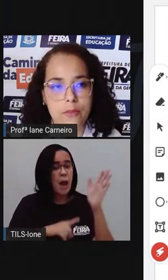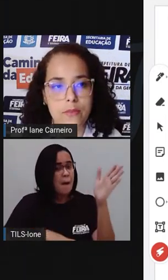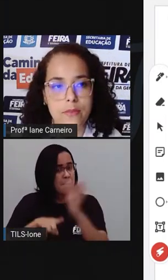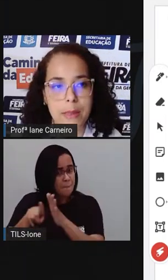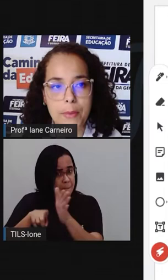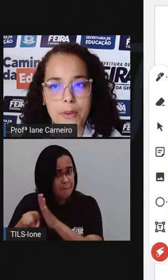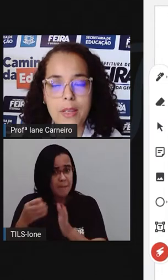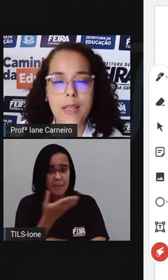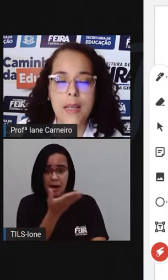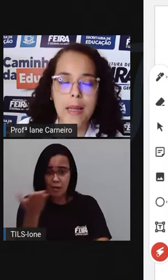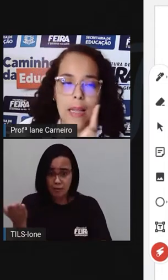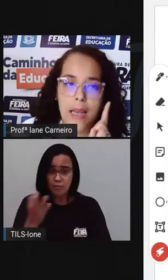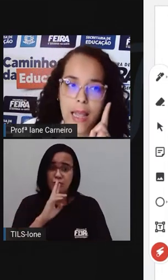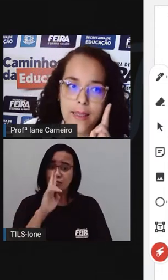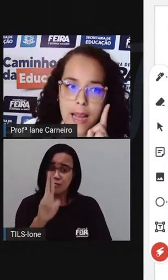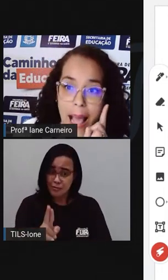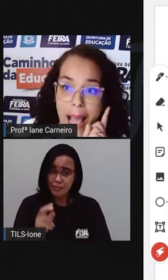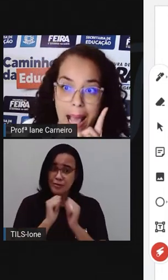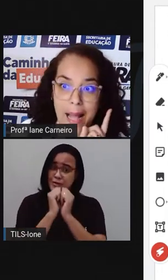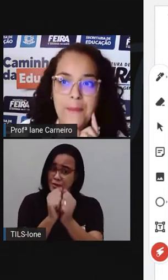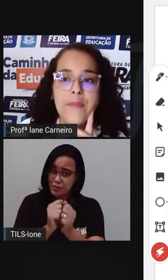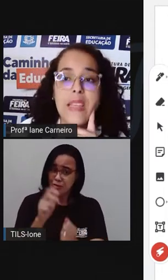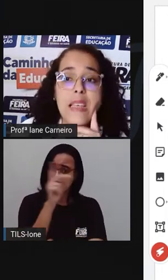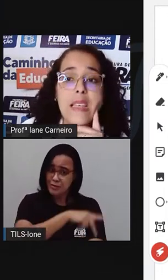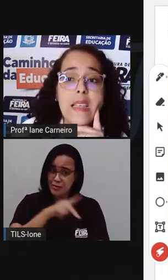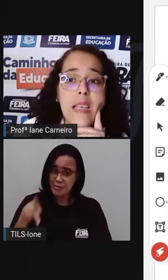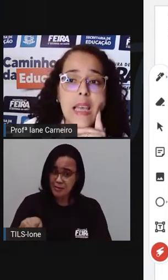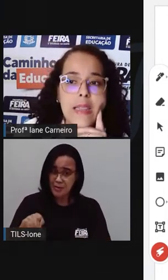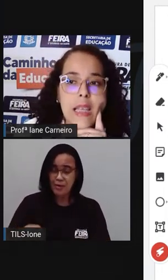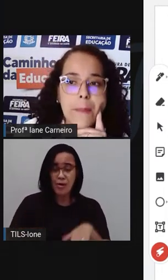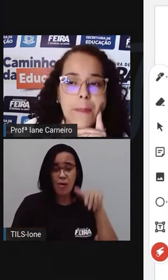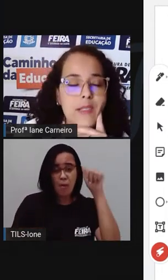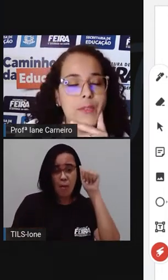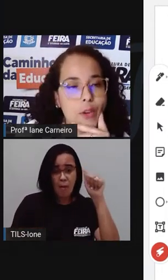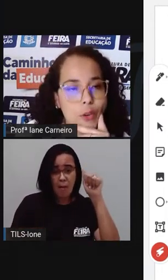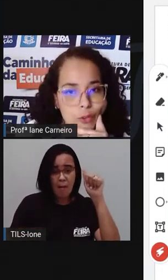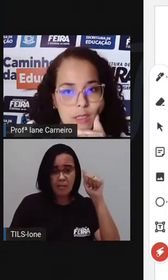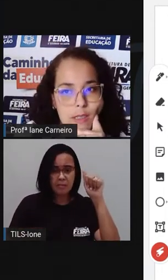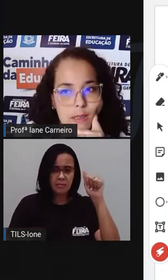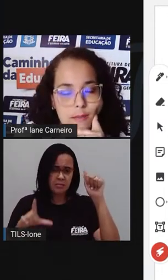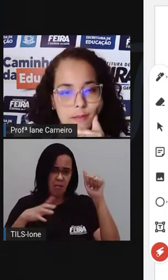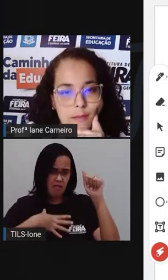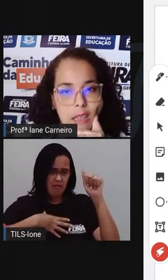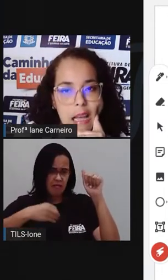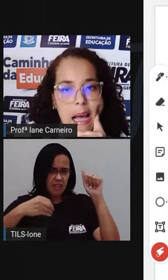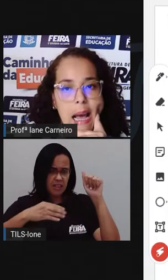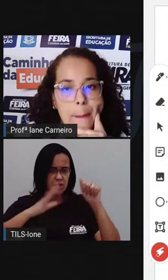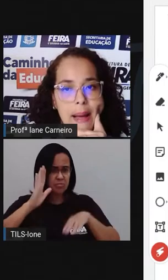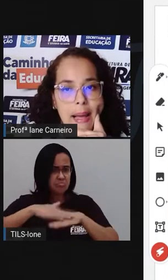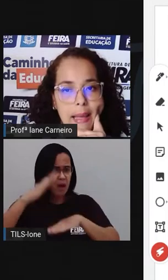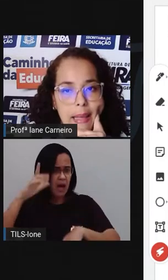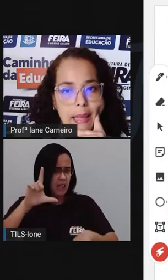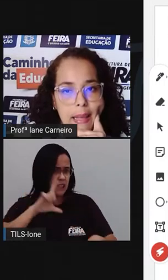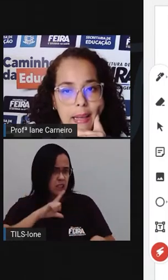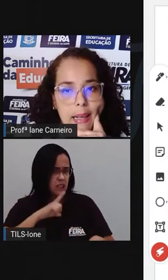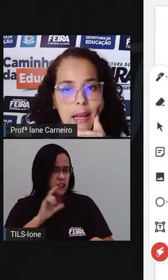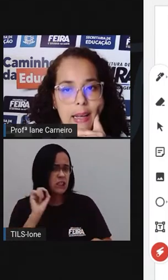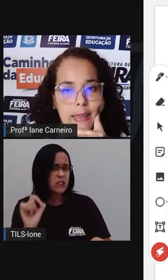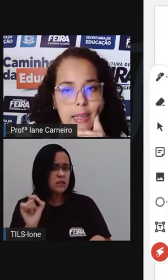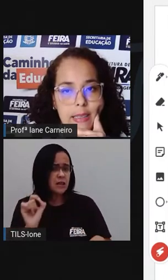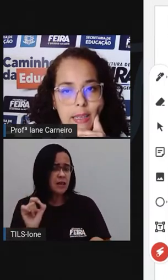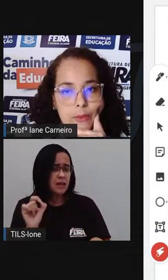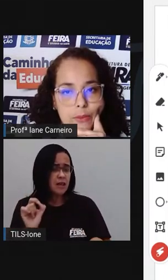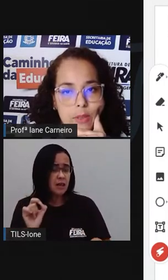comigo. Tá bom? Então, letra A. Quem tem mais filhotes? A marreca,